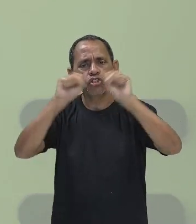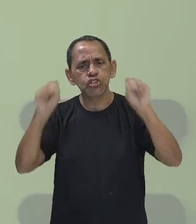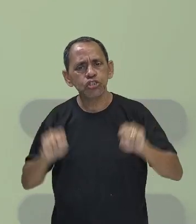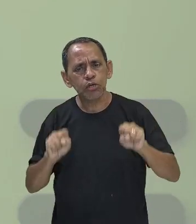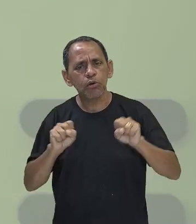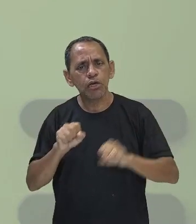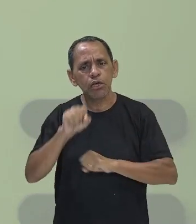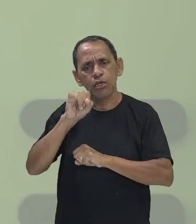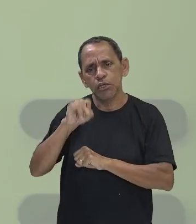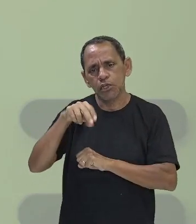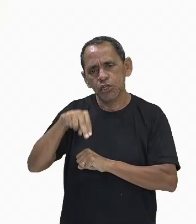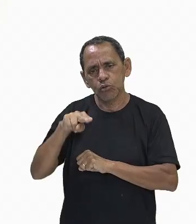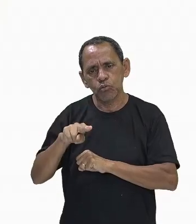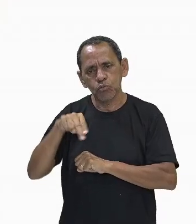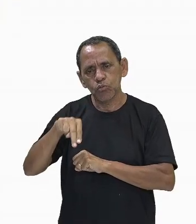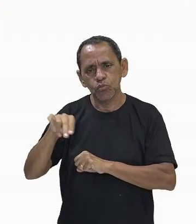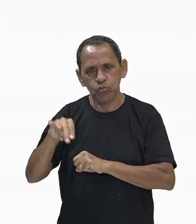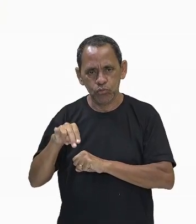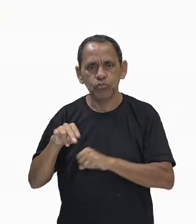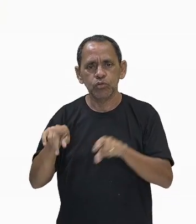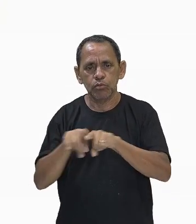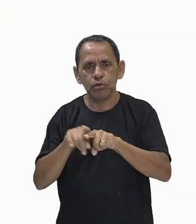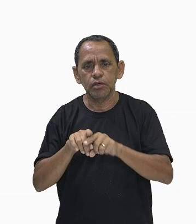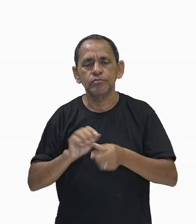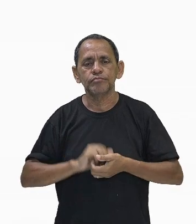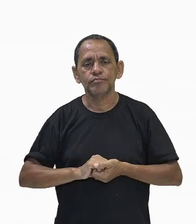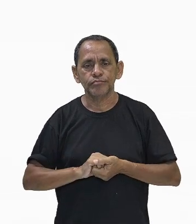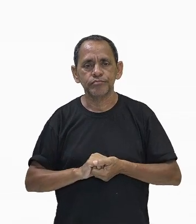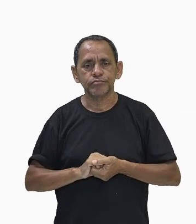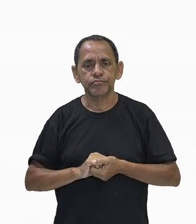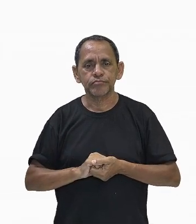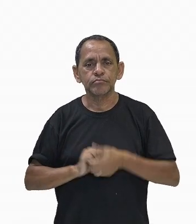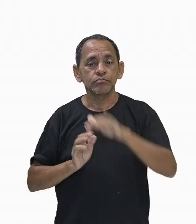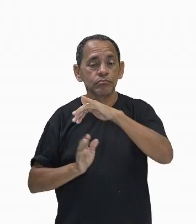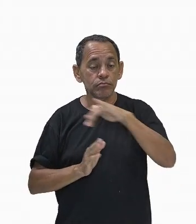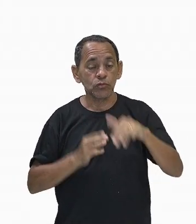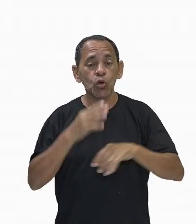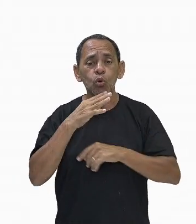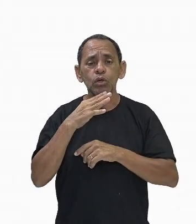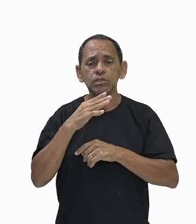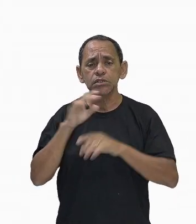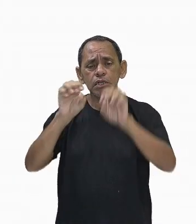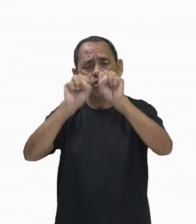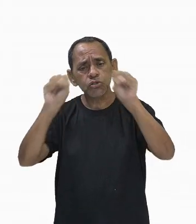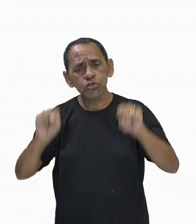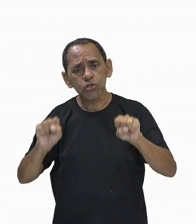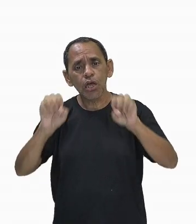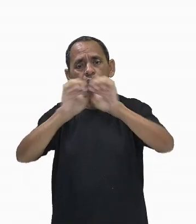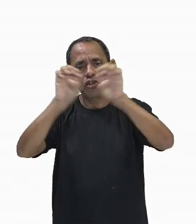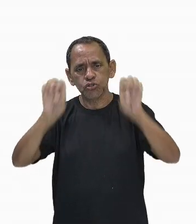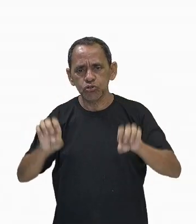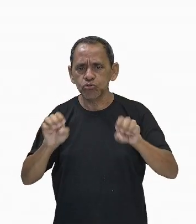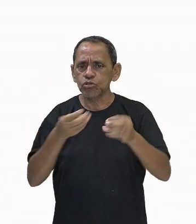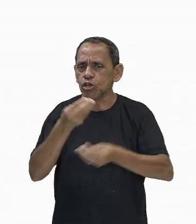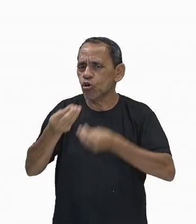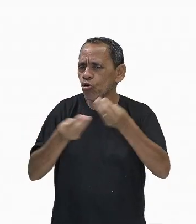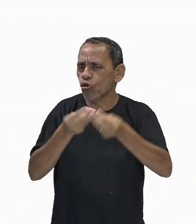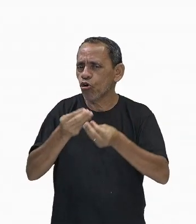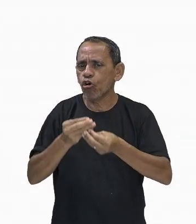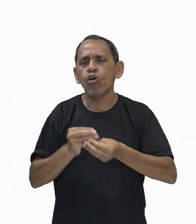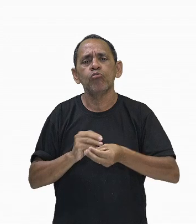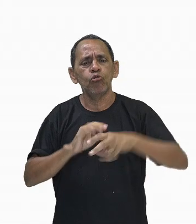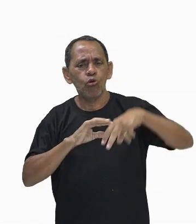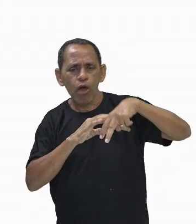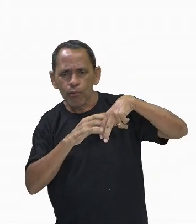do corpo humano. Vamos conhecer um pouquinho a estrutura anatômica e os componentes do